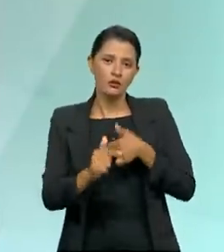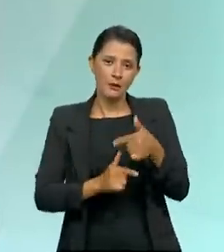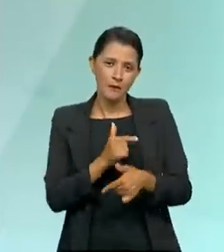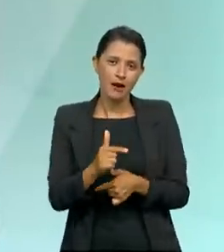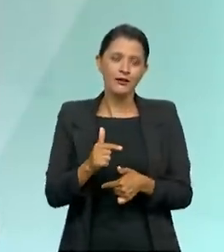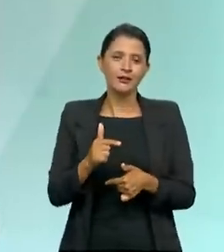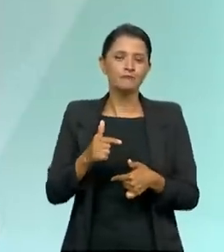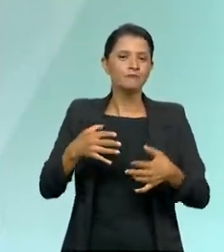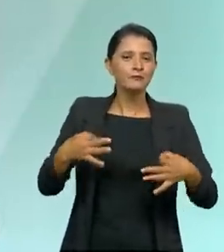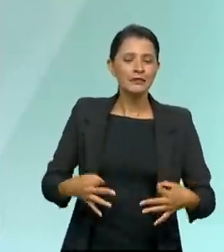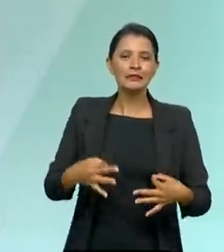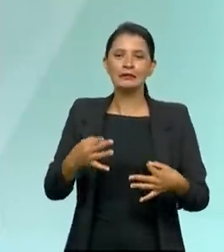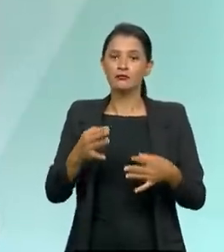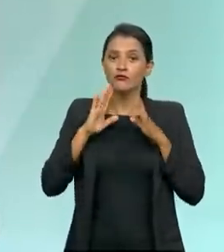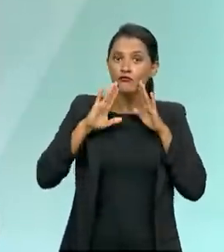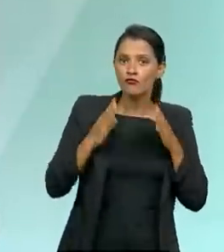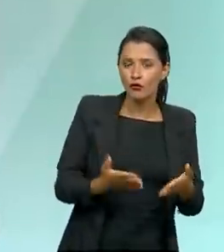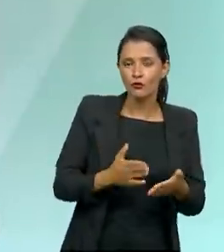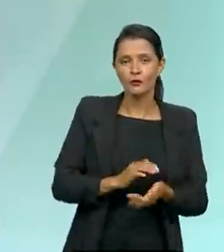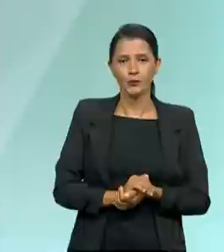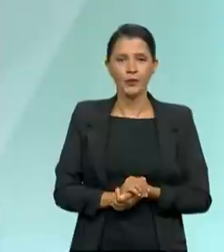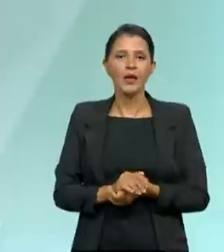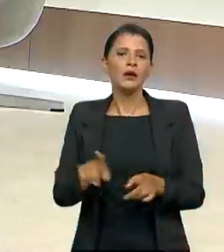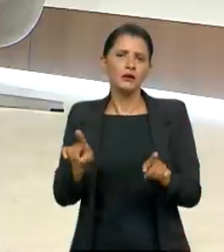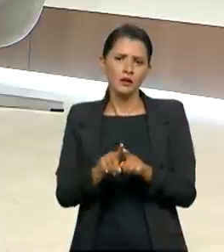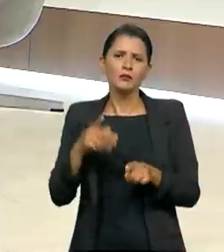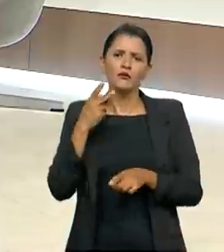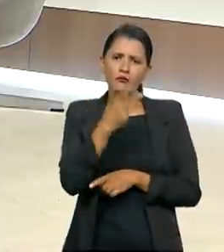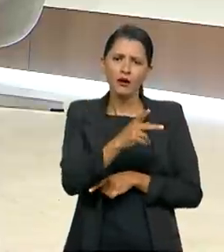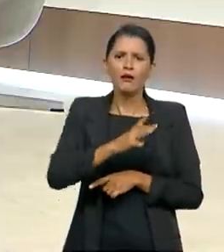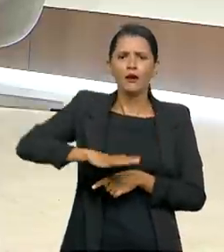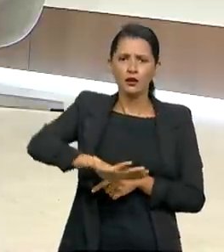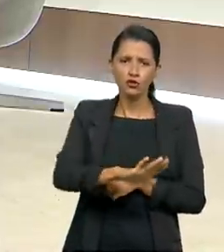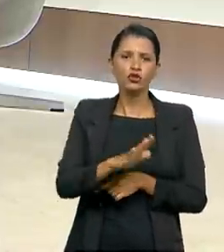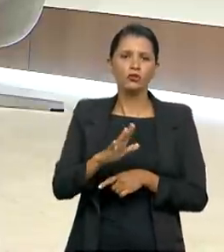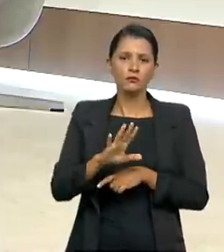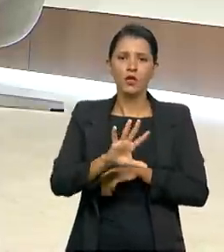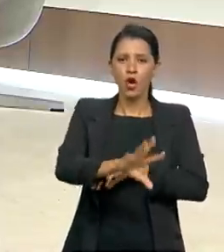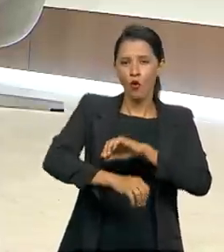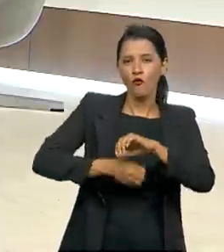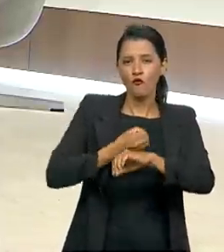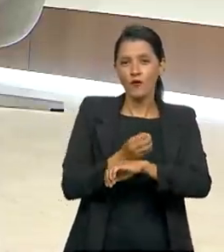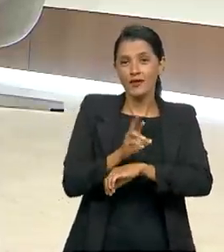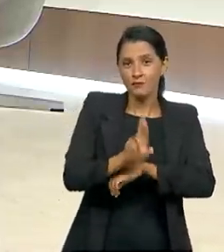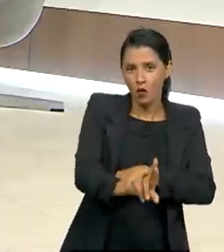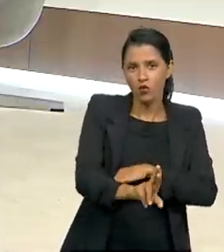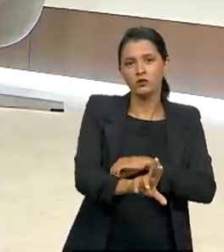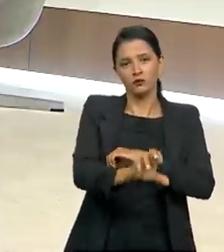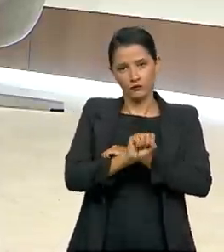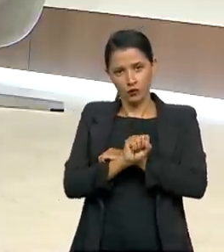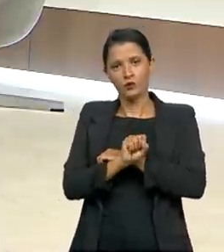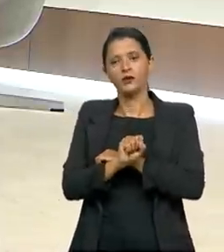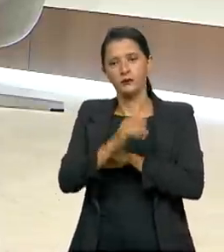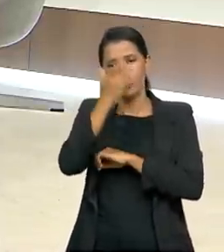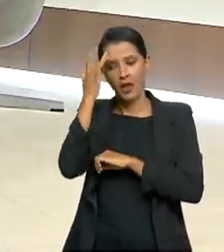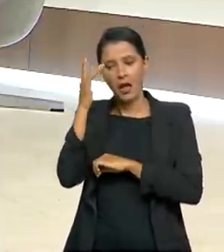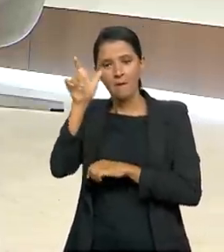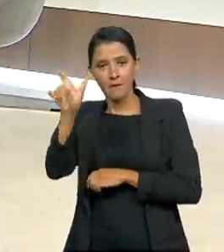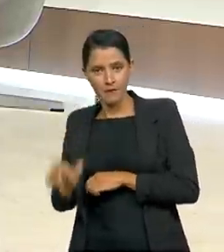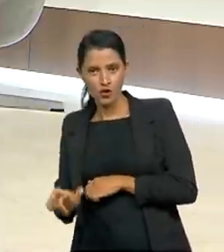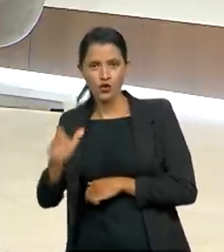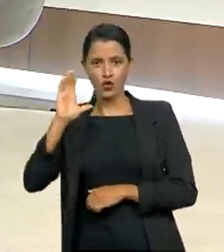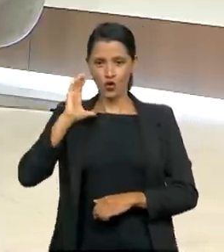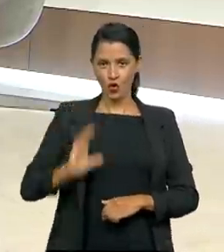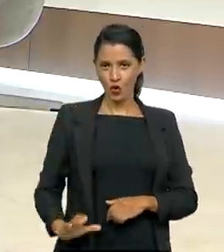enfática. E aí, coloco também a área de ouvidoria, que é uma área que permite que o cidadão faça essa interação